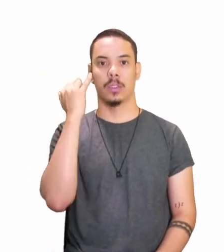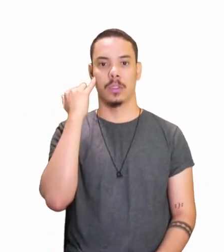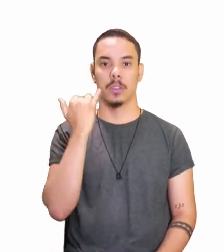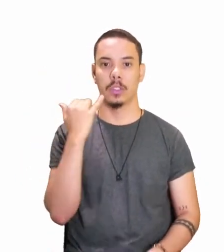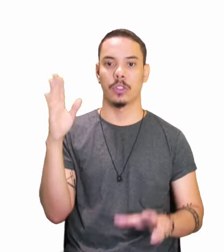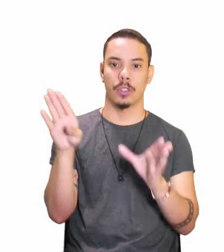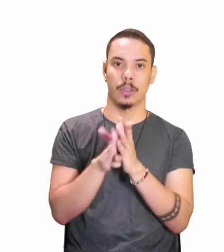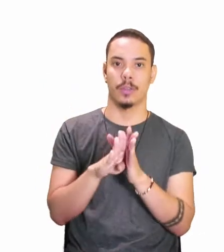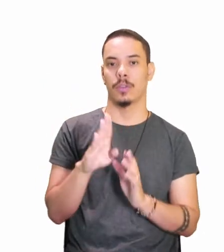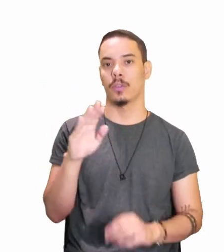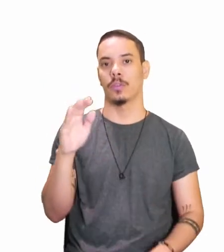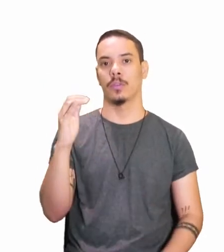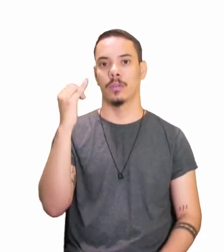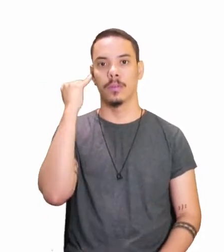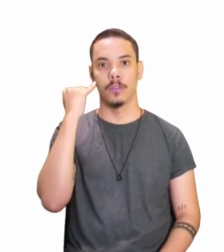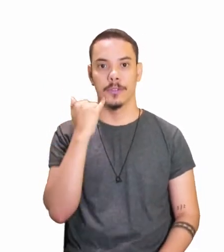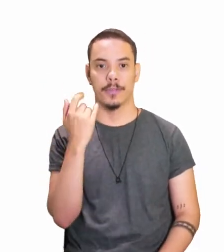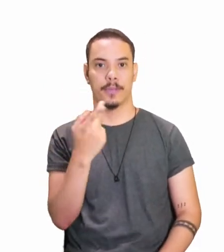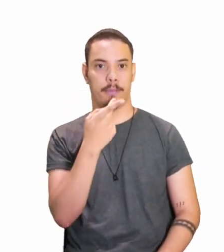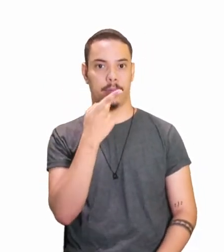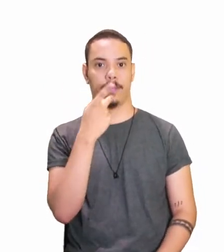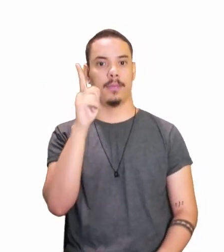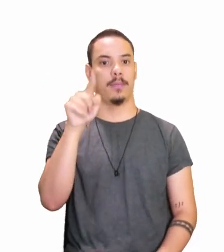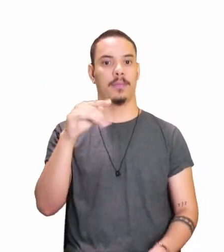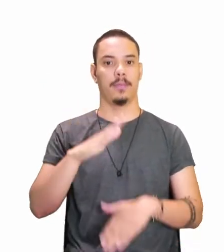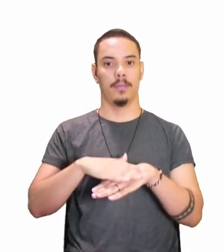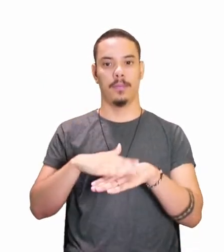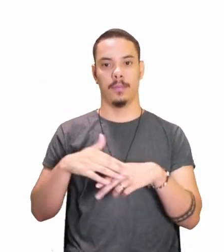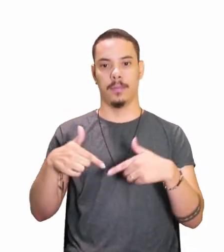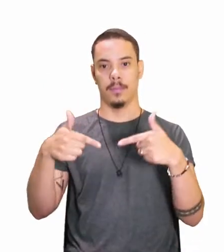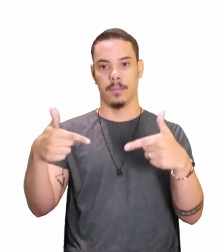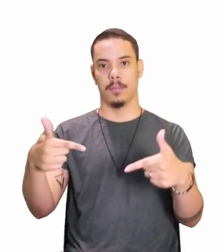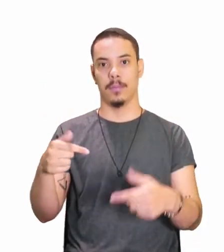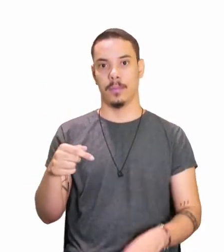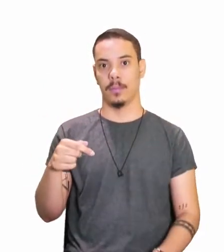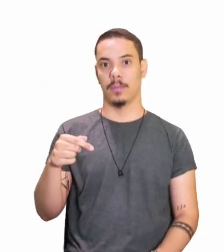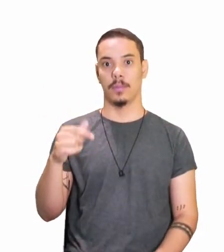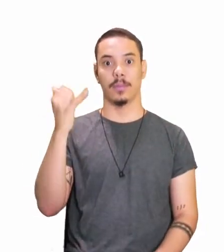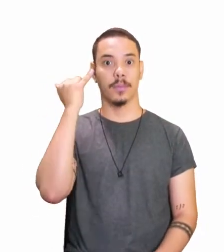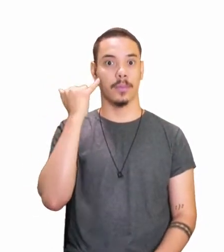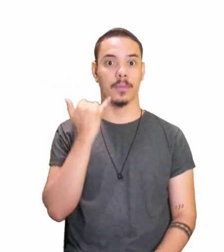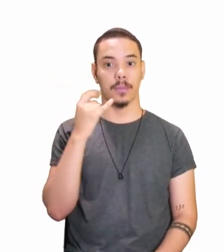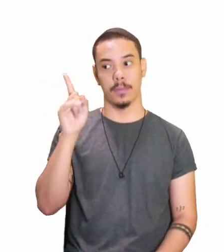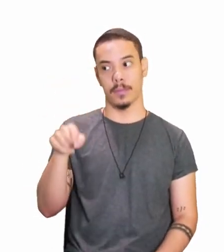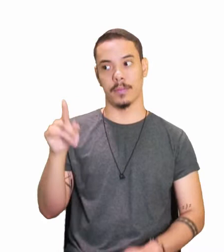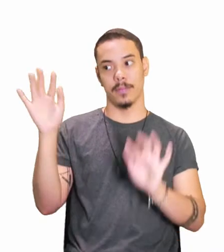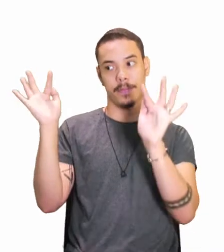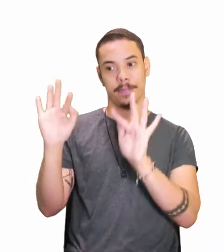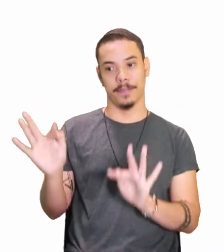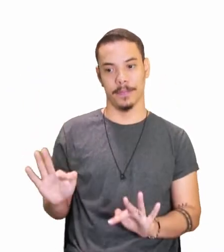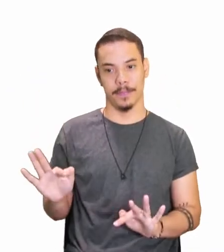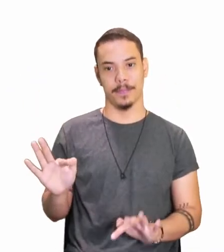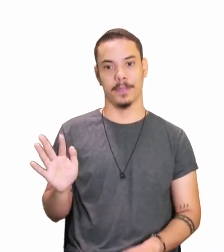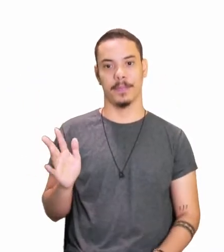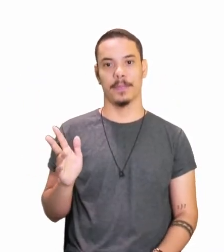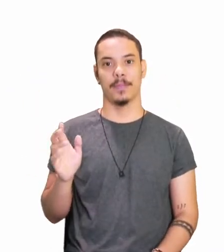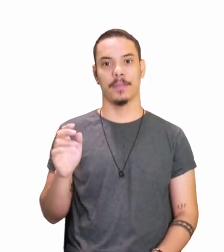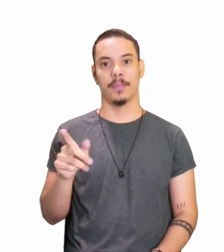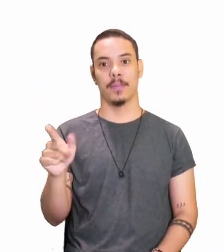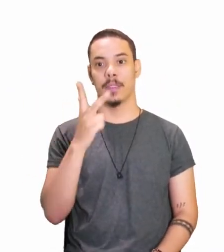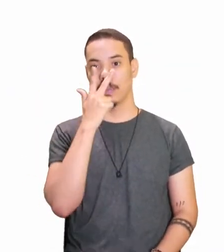fala, ação. Aí, João é feliz, João parece